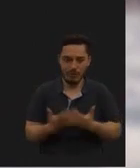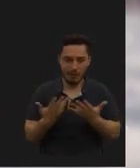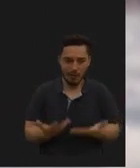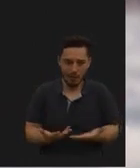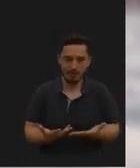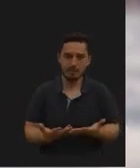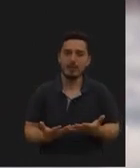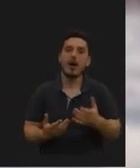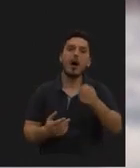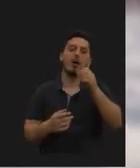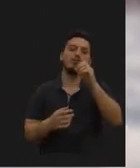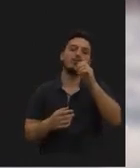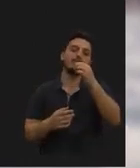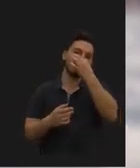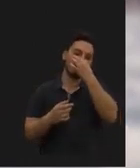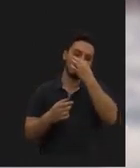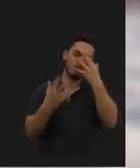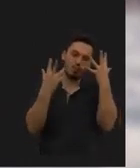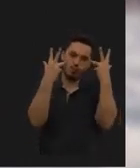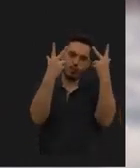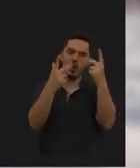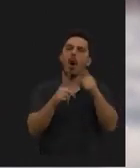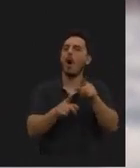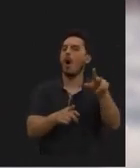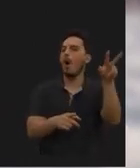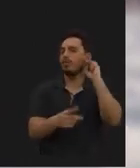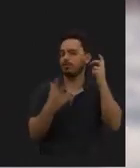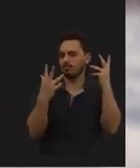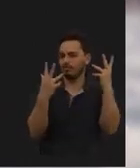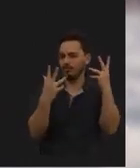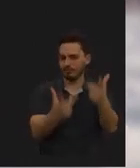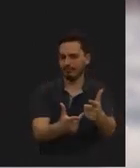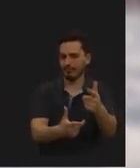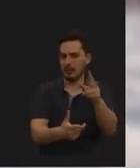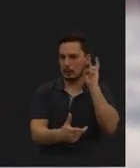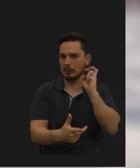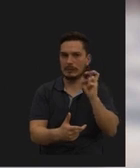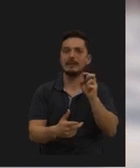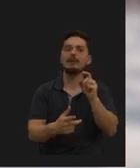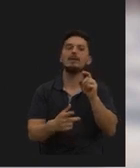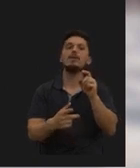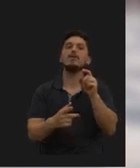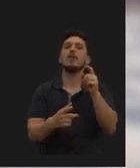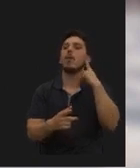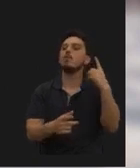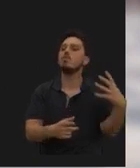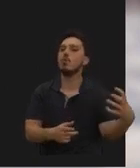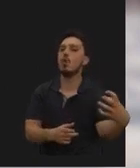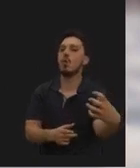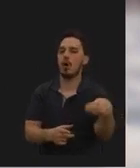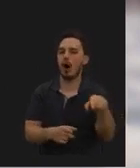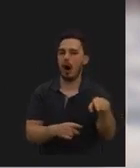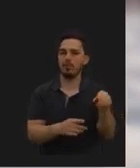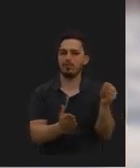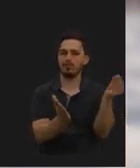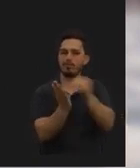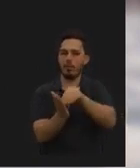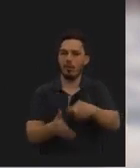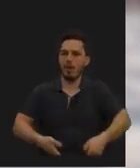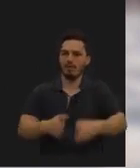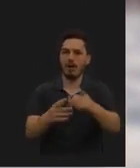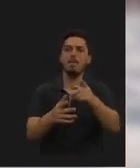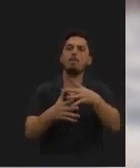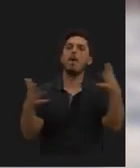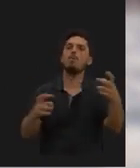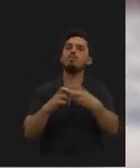vamos à poluição, poluição sonora. Segundo os sensores recentemente instalados na Almirante Reis, a maior